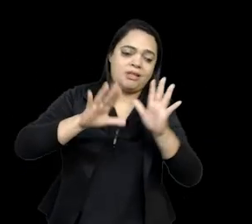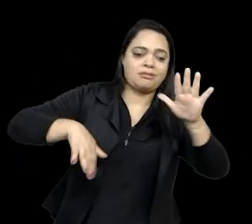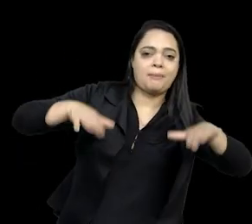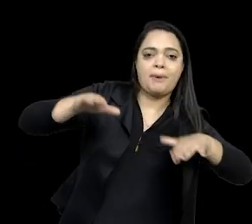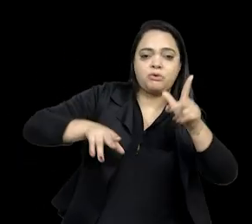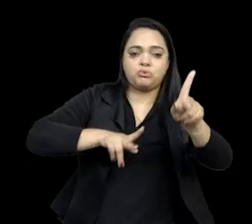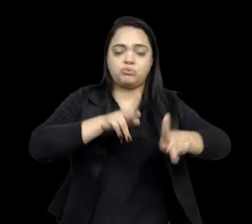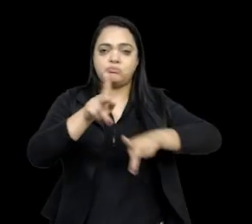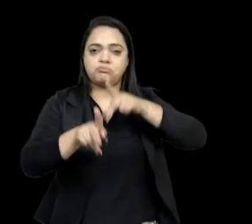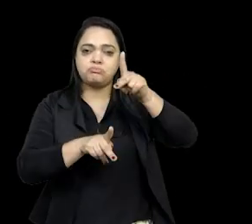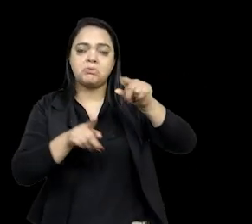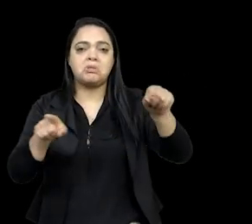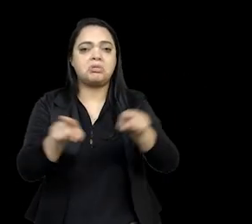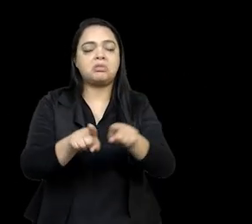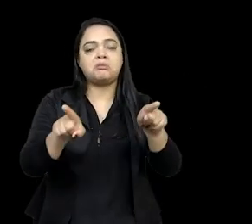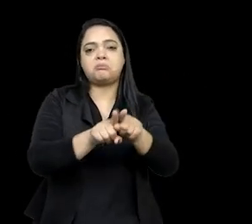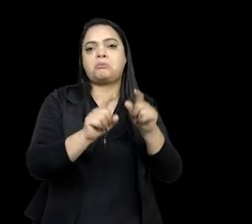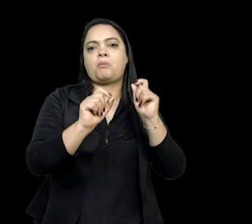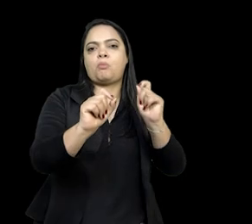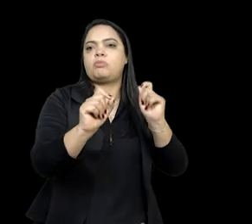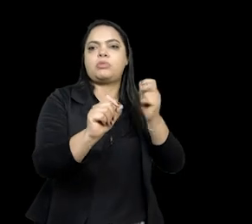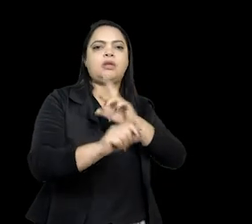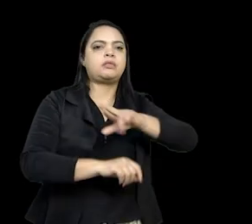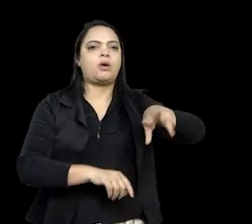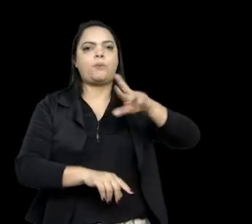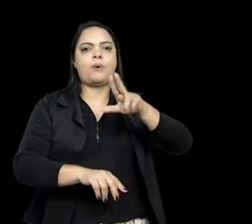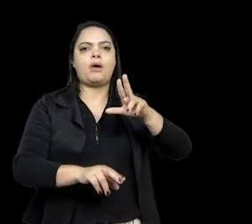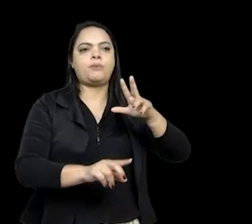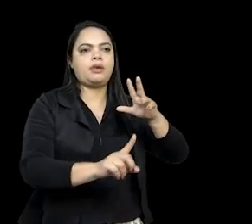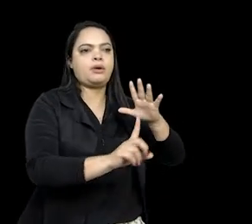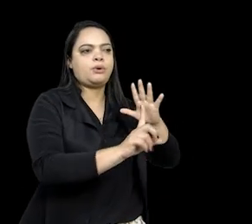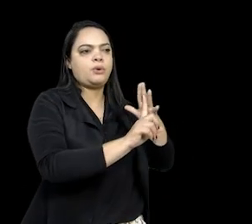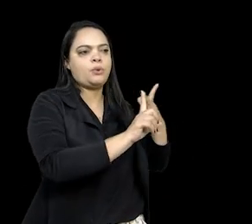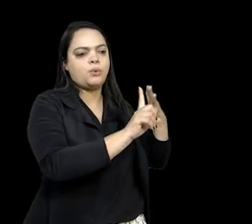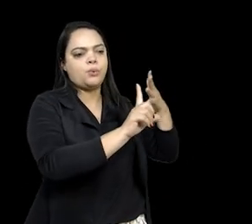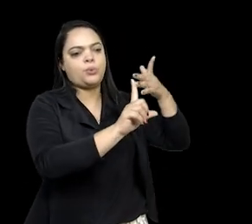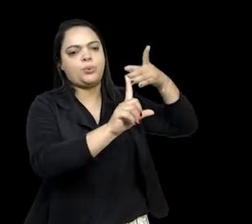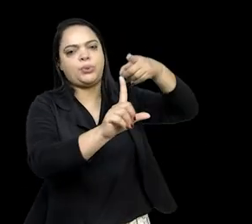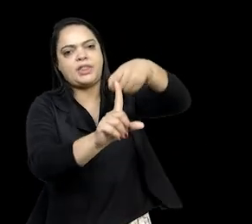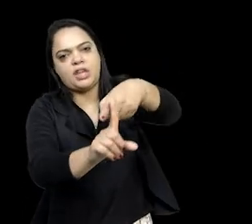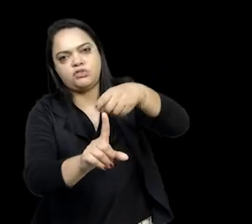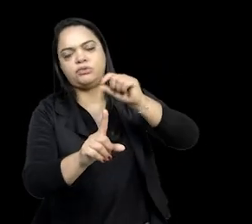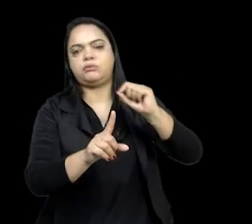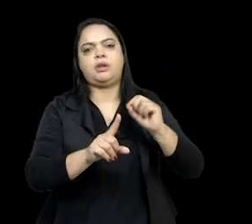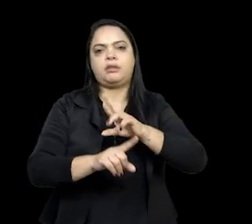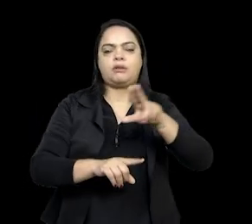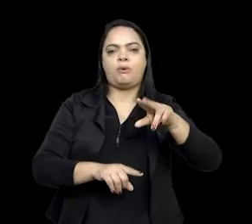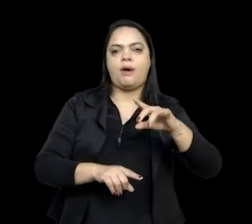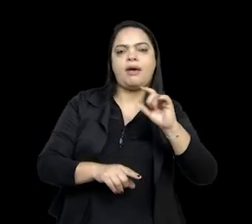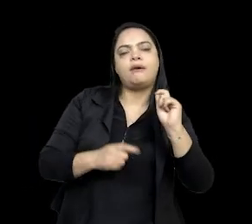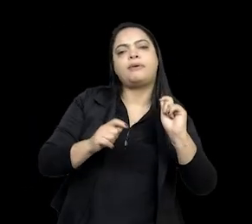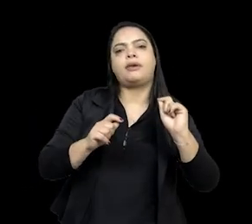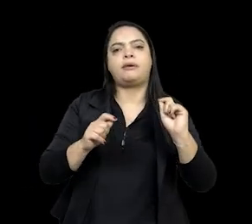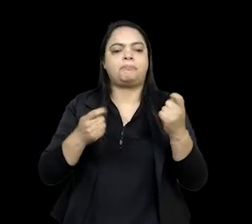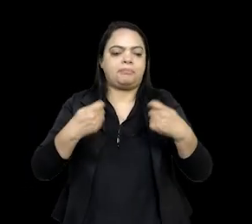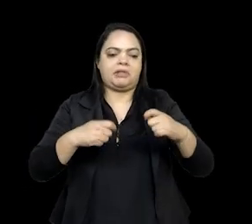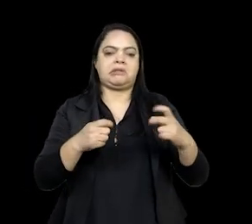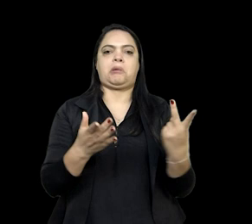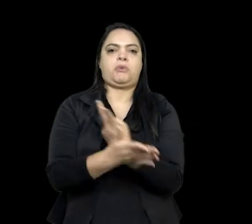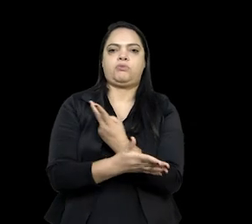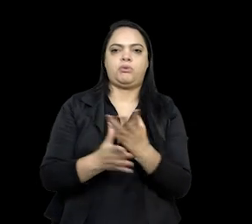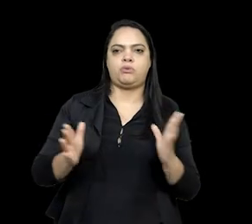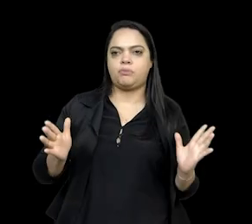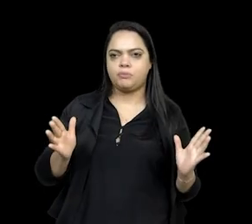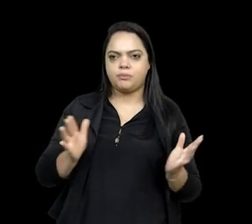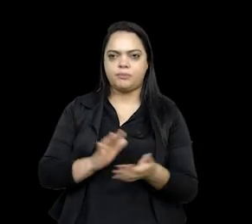e que ele também não é um destino comum, não é um destino que vai ser necessariamente realizado, como os povos